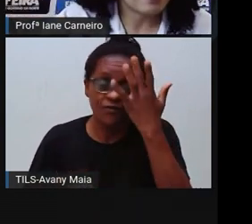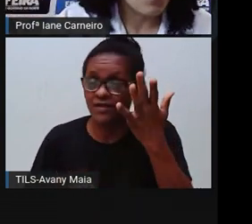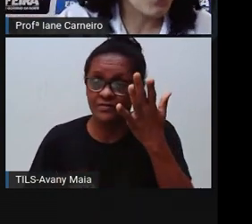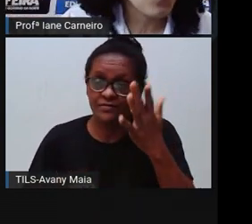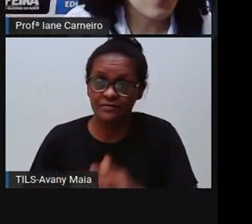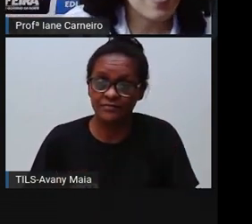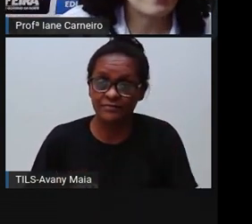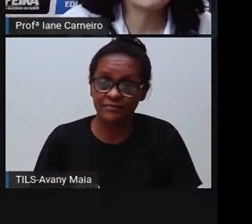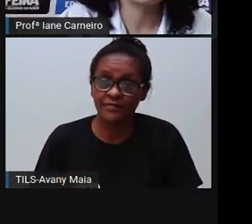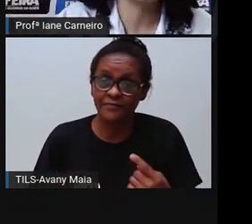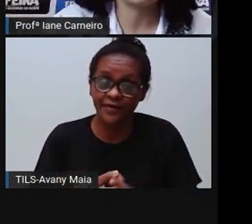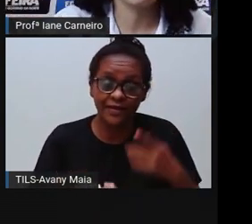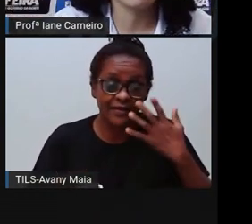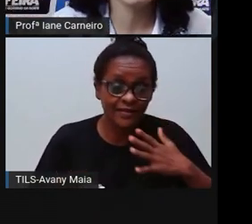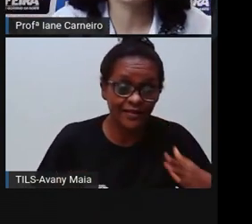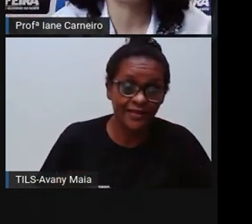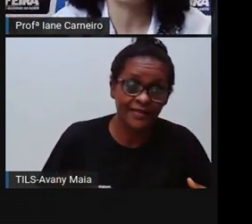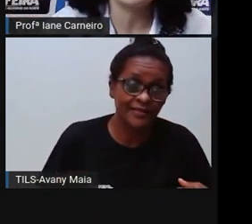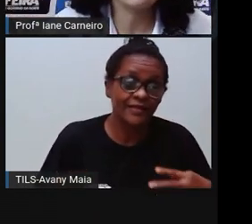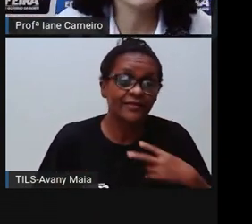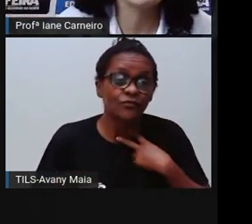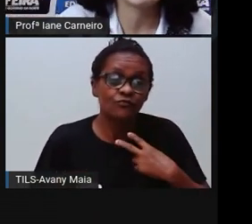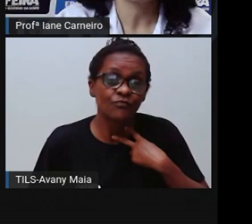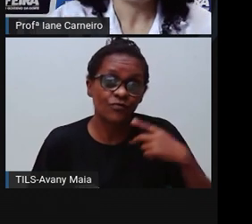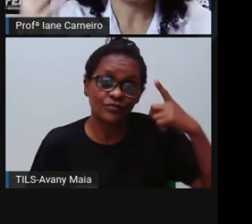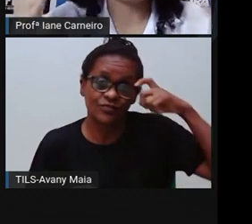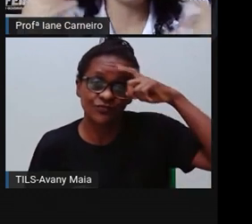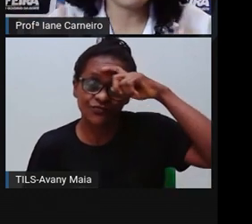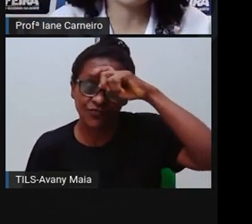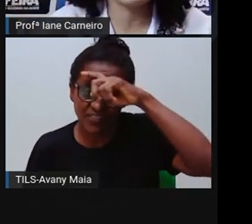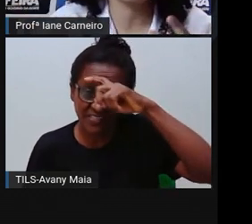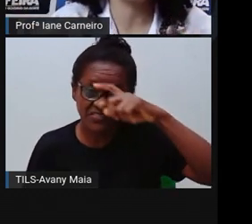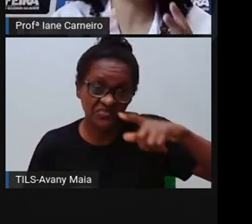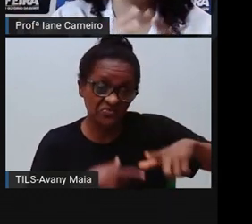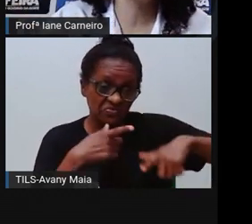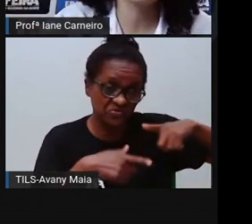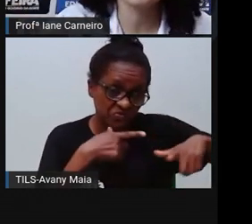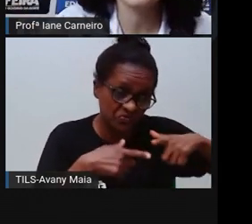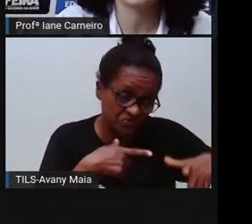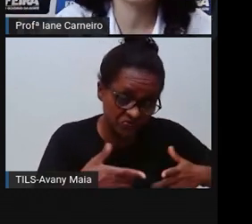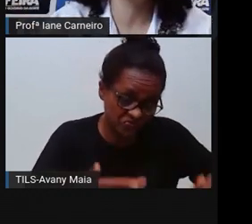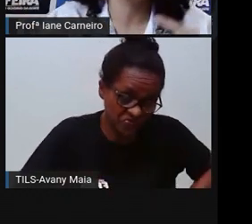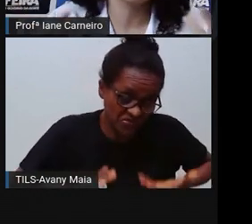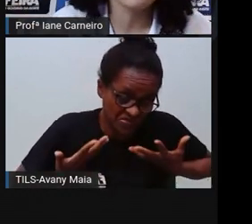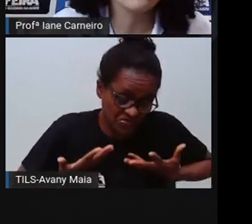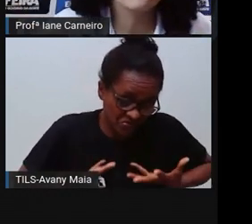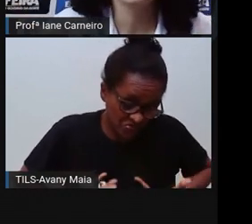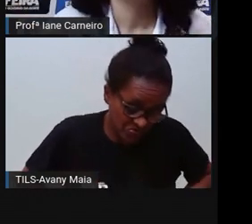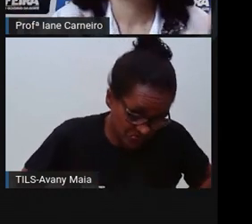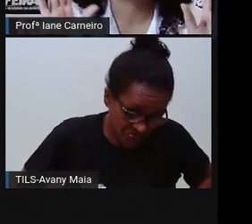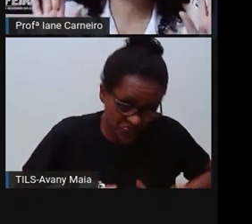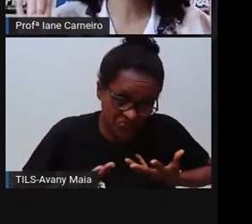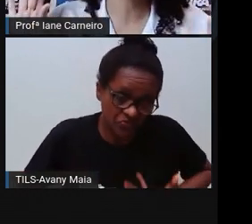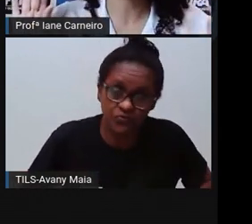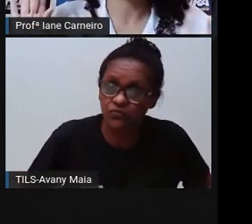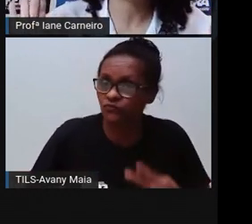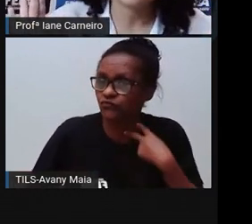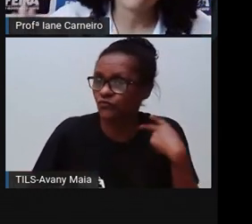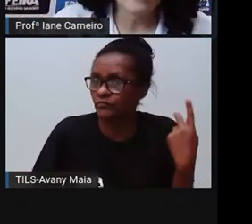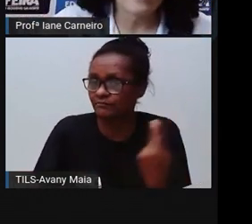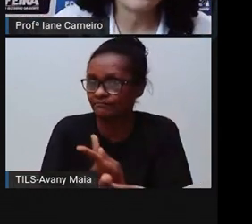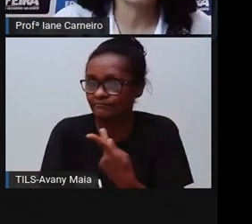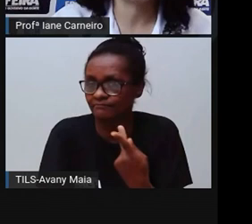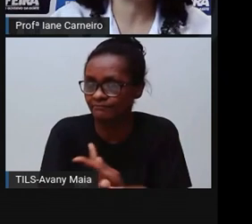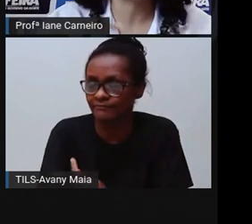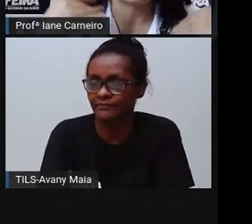limpar lá o meu quarto, então, tirava o pó dos livros, né? Eu arrumava e lavava a minha mochila, meu estojo. Então, isso não é